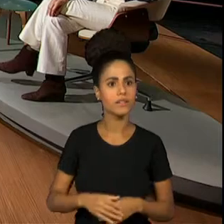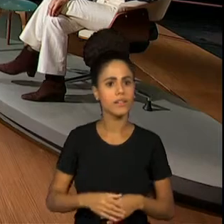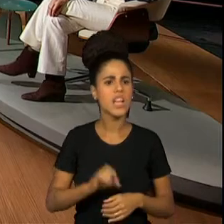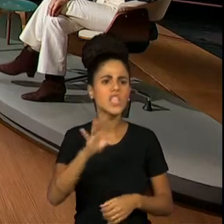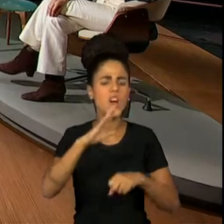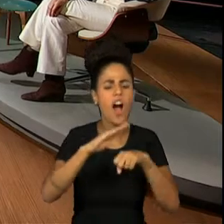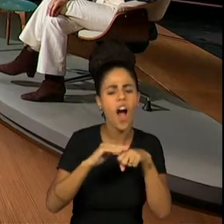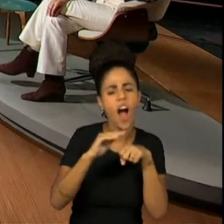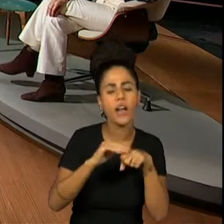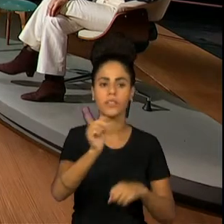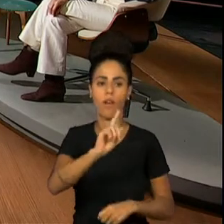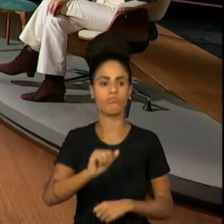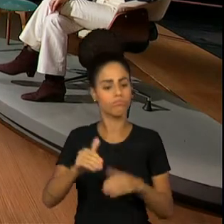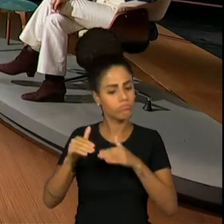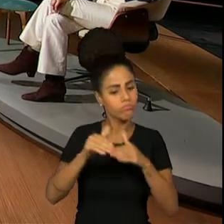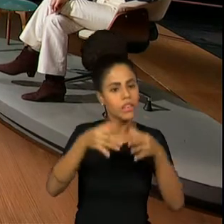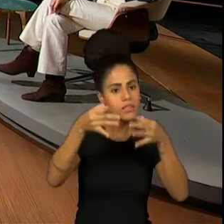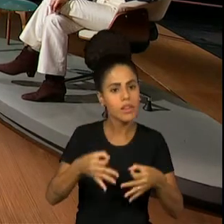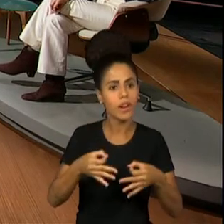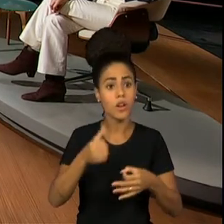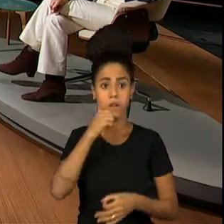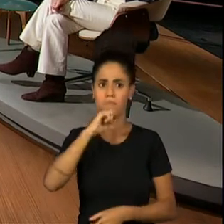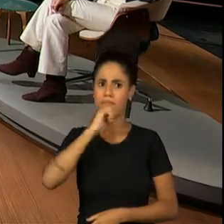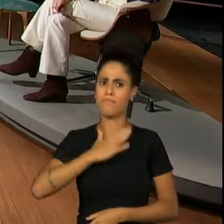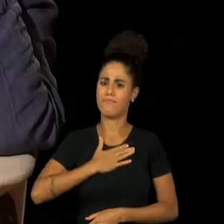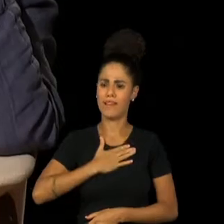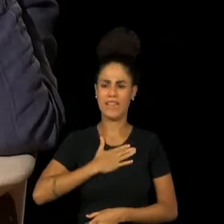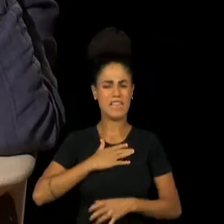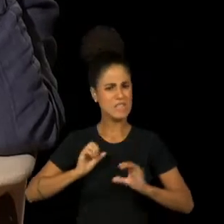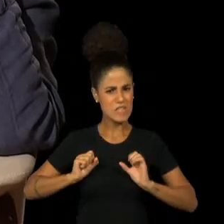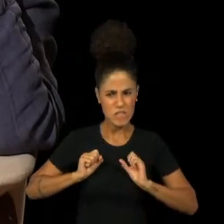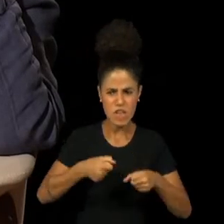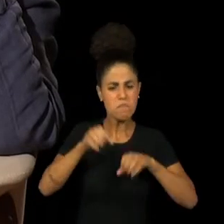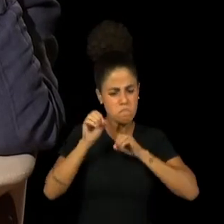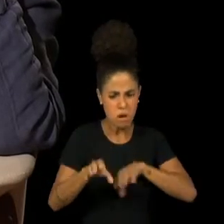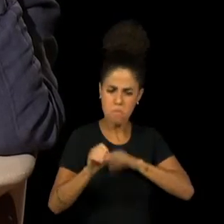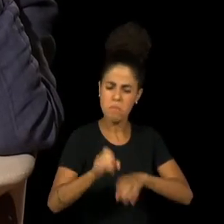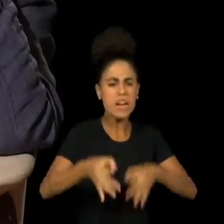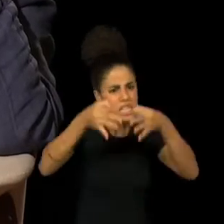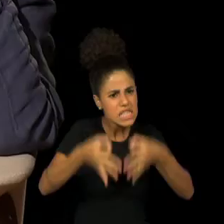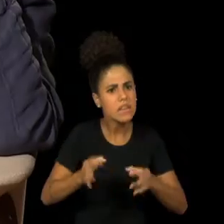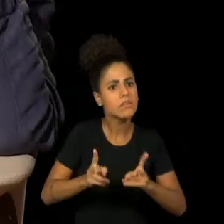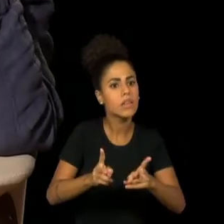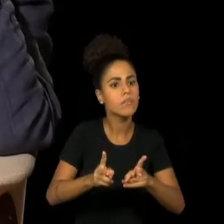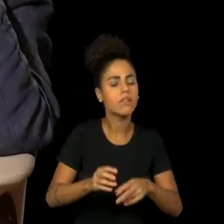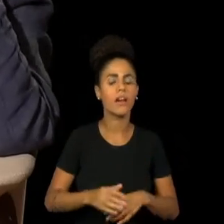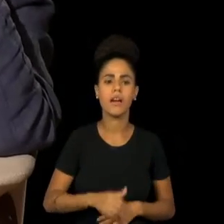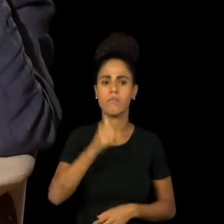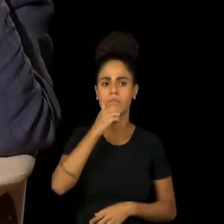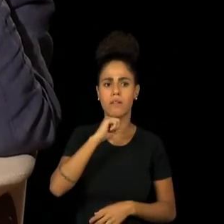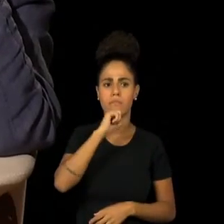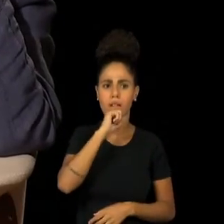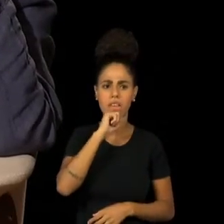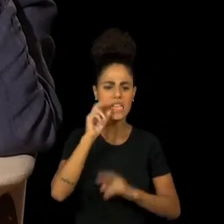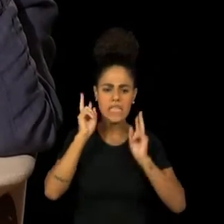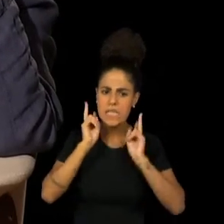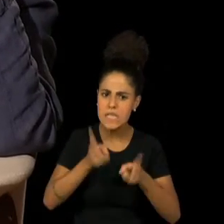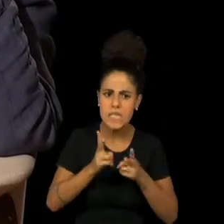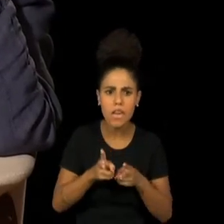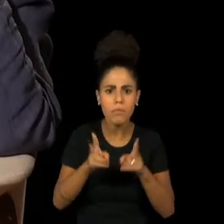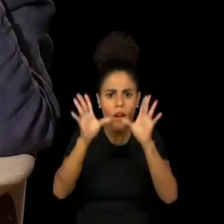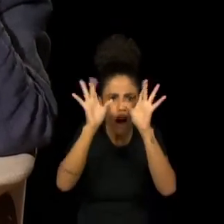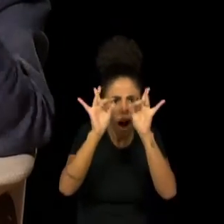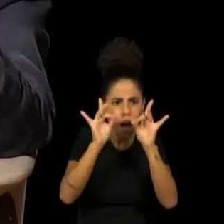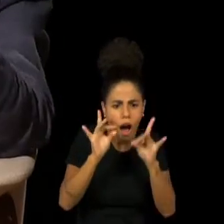Ela tinha, minha mãe tinha um temperamento super forte. E tinha coisas que ela não deixava passar. Se tinha uma